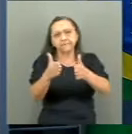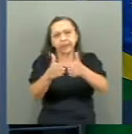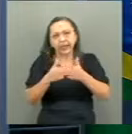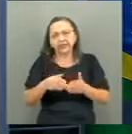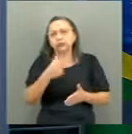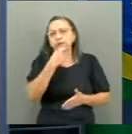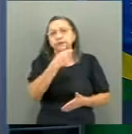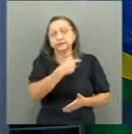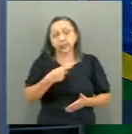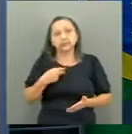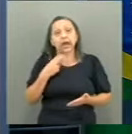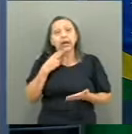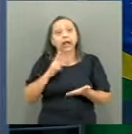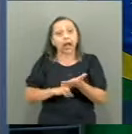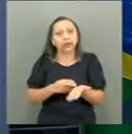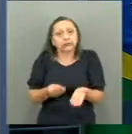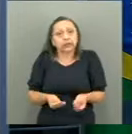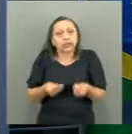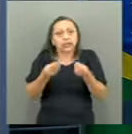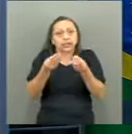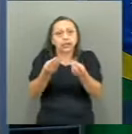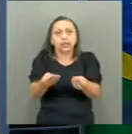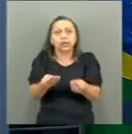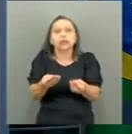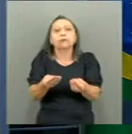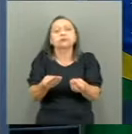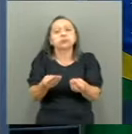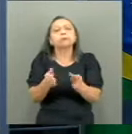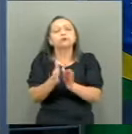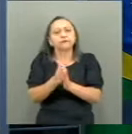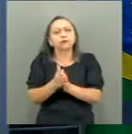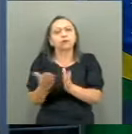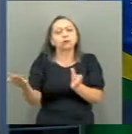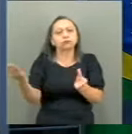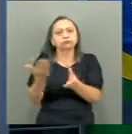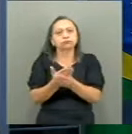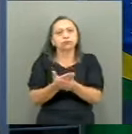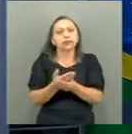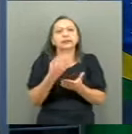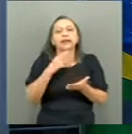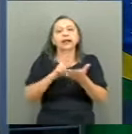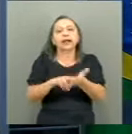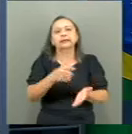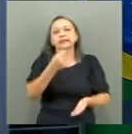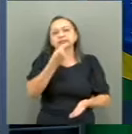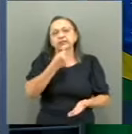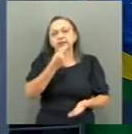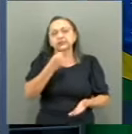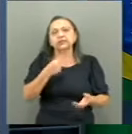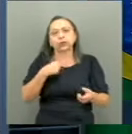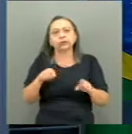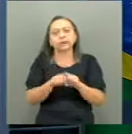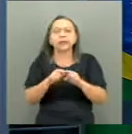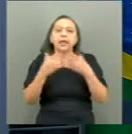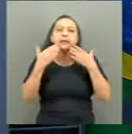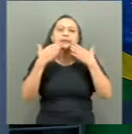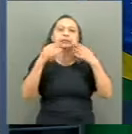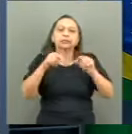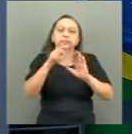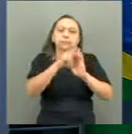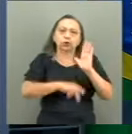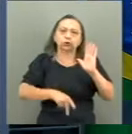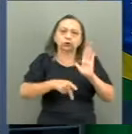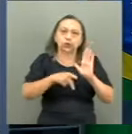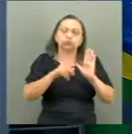que a carta está aqui, que a Vossa Excelência registre na carta de Caxias, porque foi lá que eu apresentei também esse projeto e já está